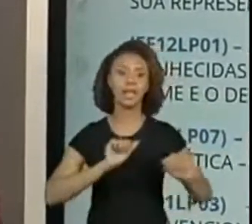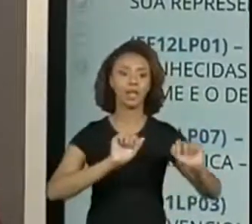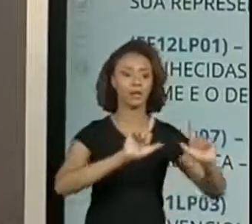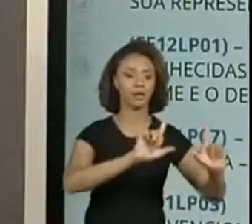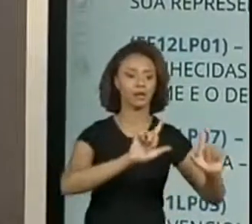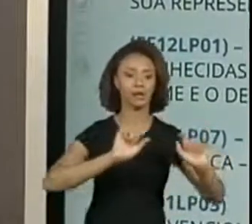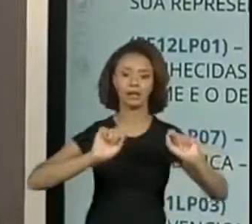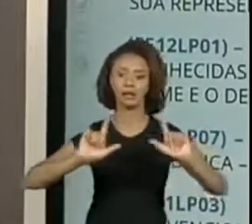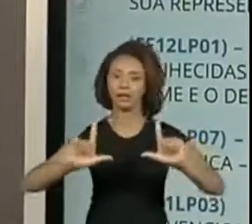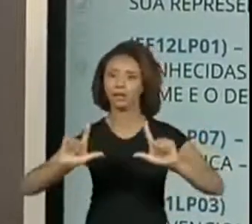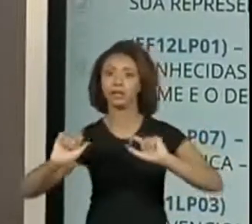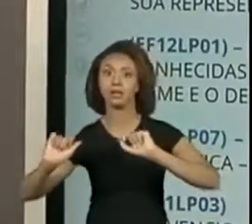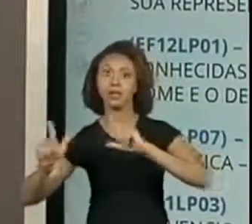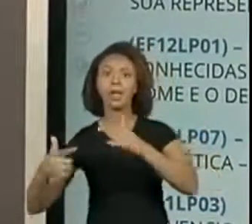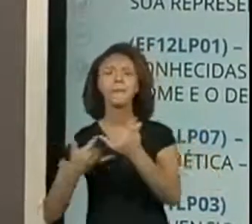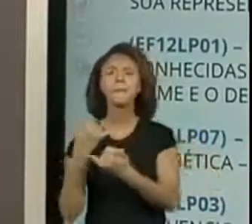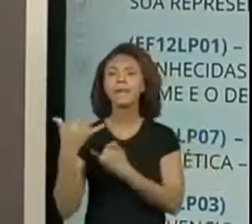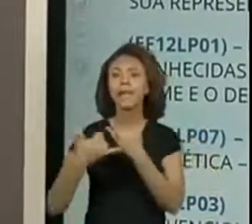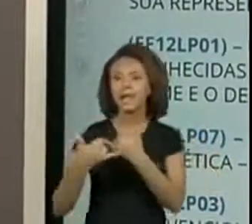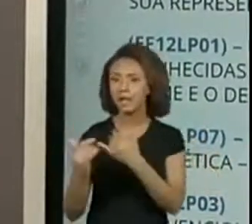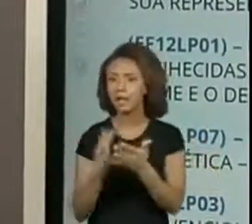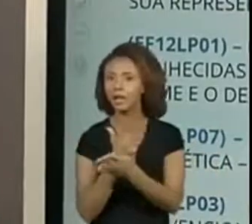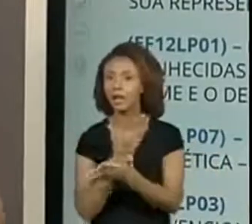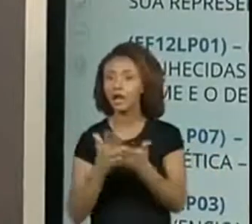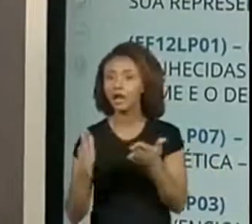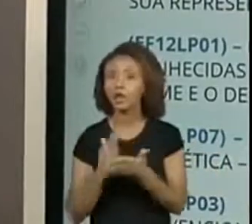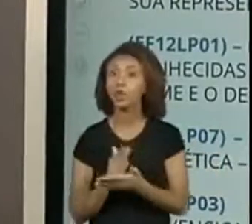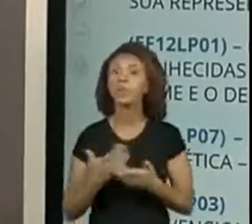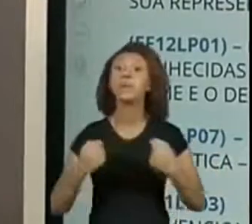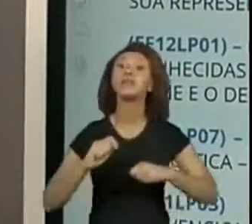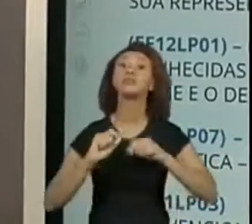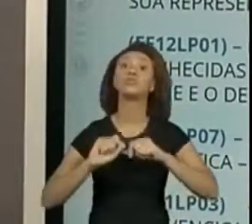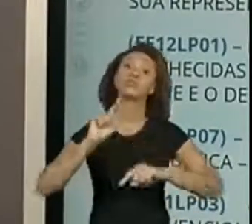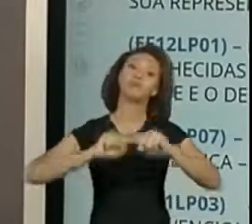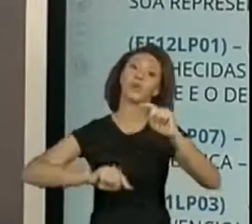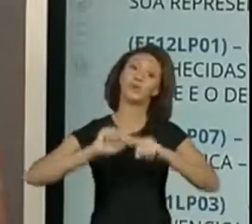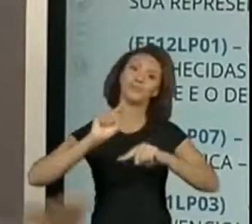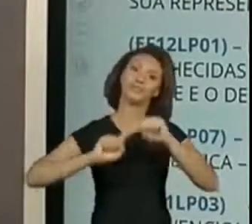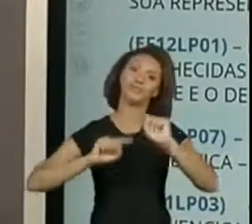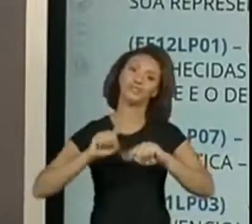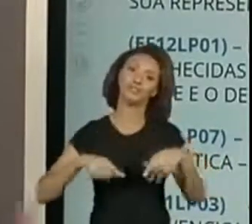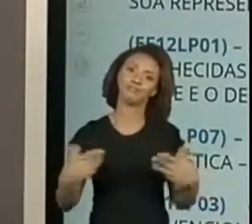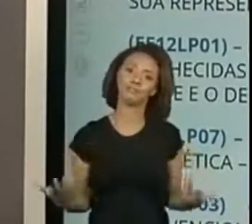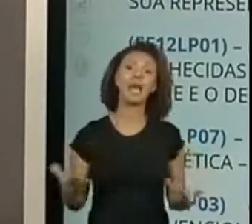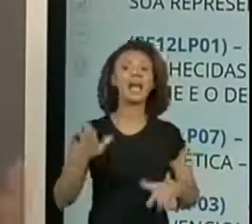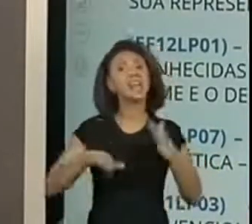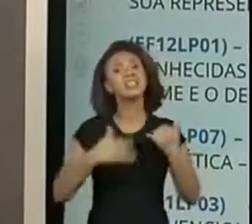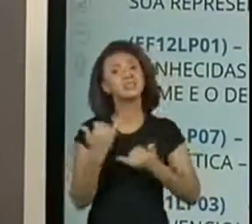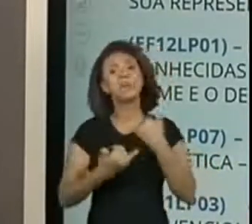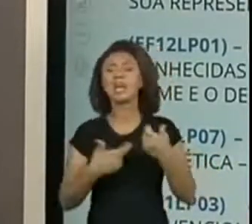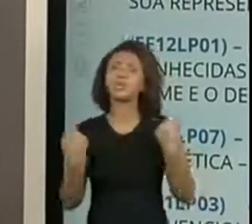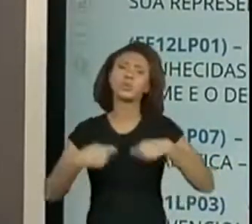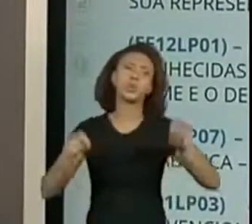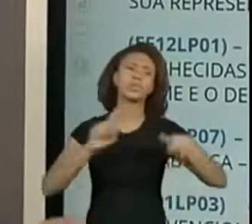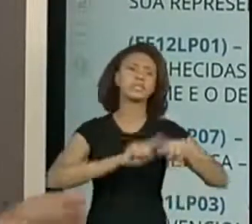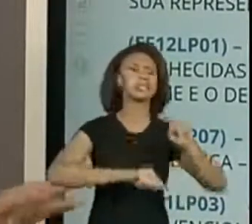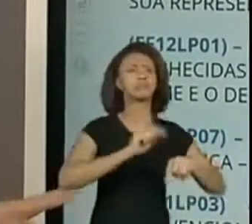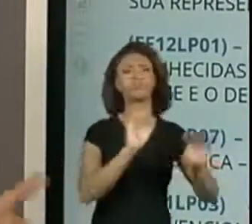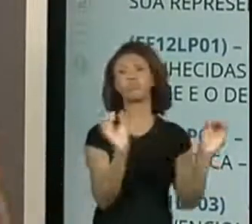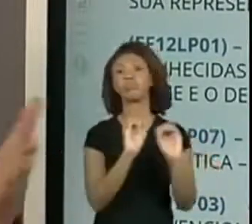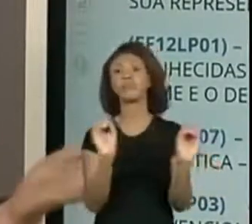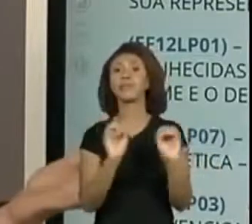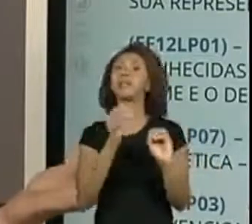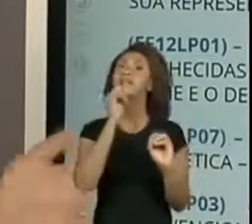algumas brincadeiras que precisam de objetos para a gente brincar. Porque tem brincadeira que a gente faz sem nenhum objeto.